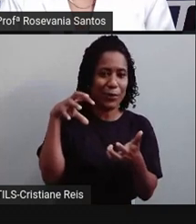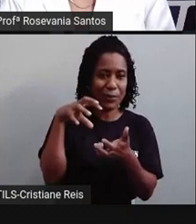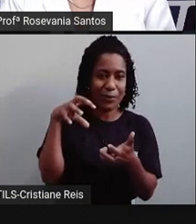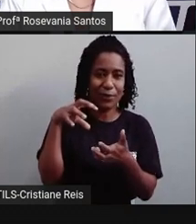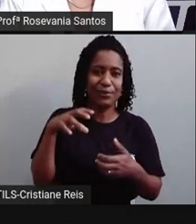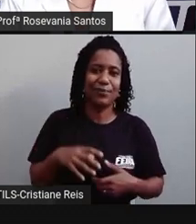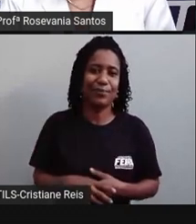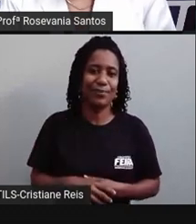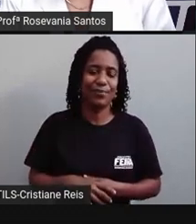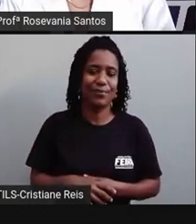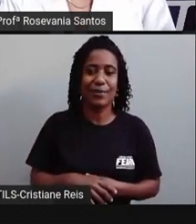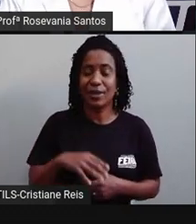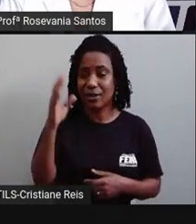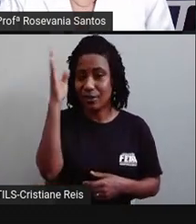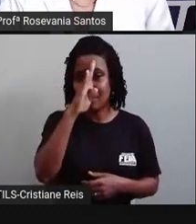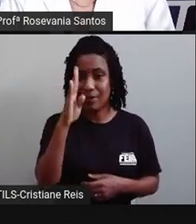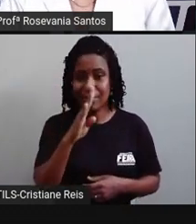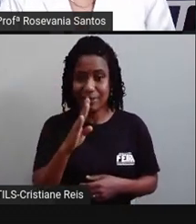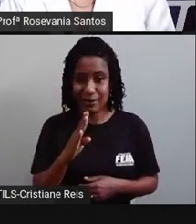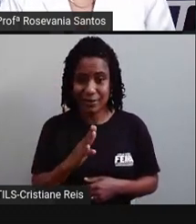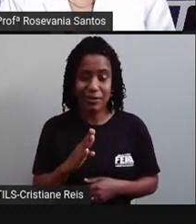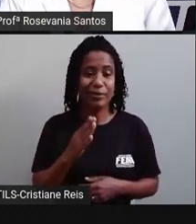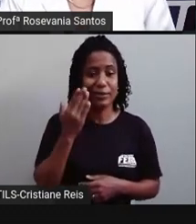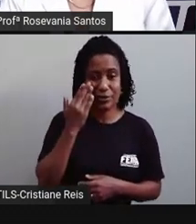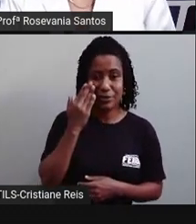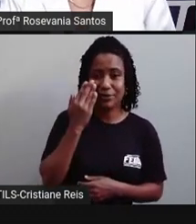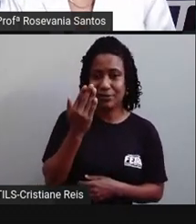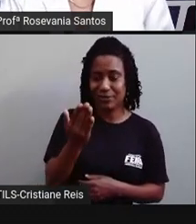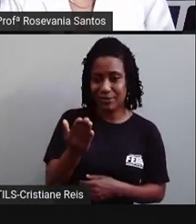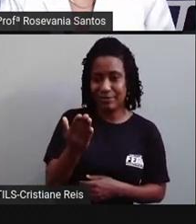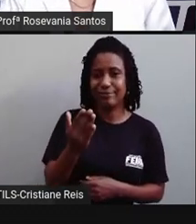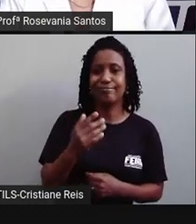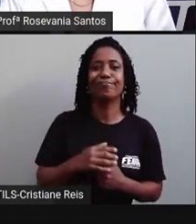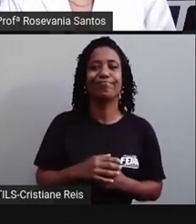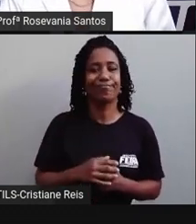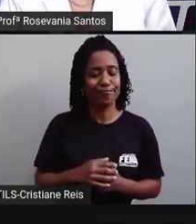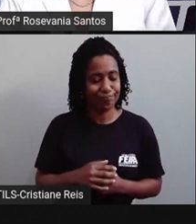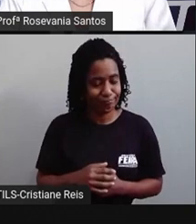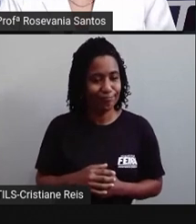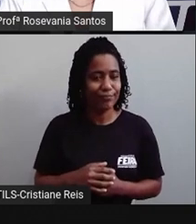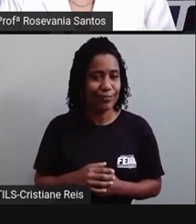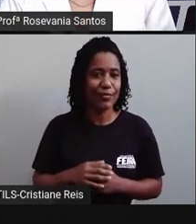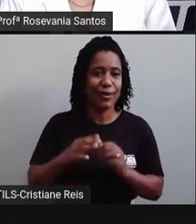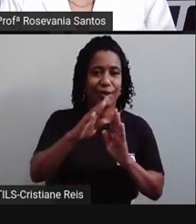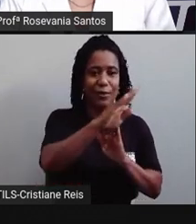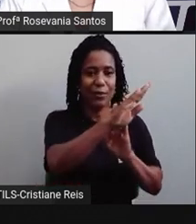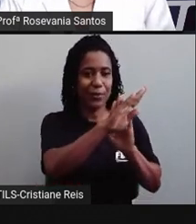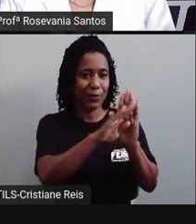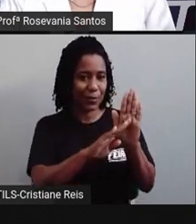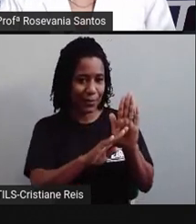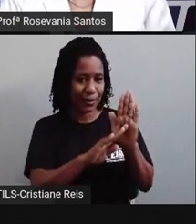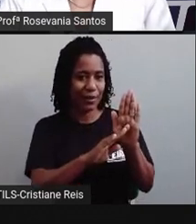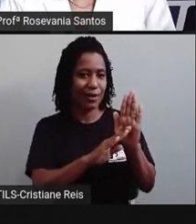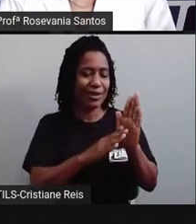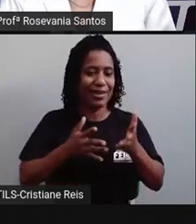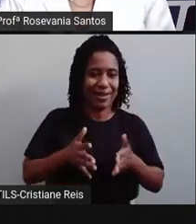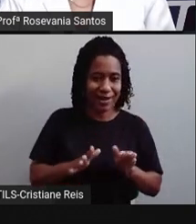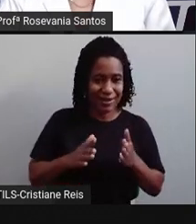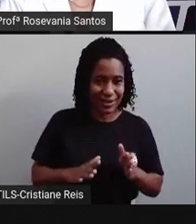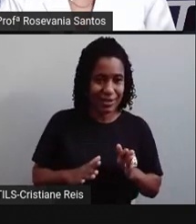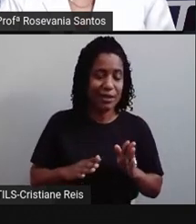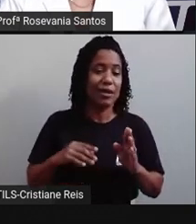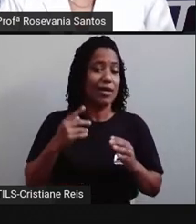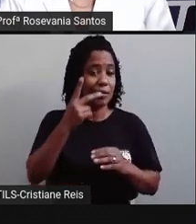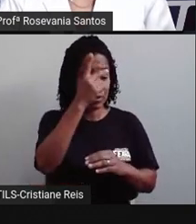gente está experimentando a queda na taxa de natalidade, o controle na taxa de mortalidade,